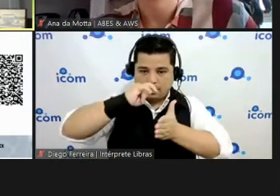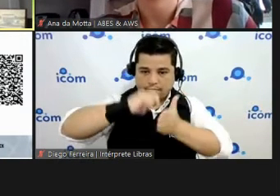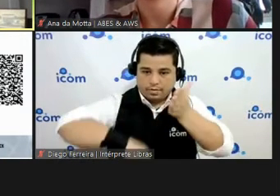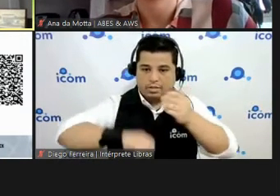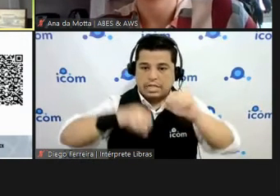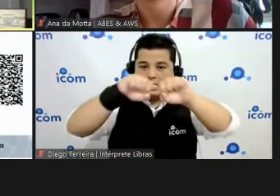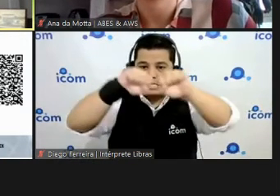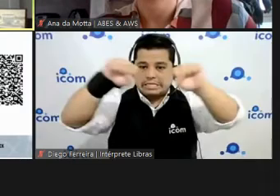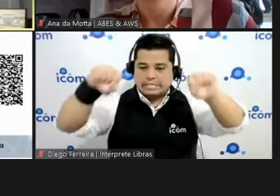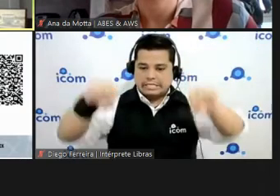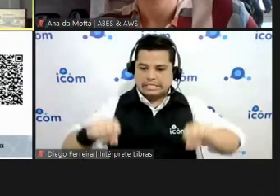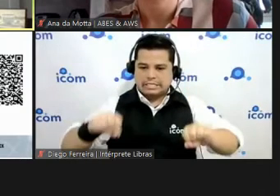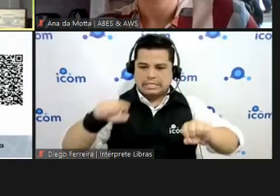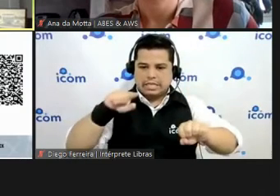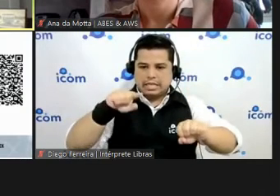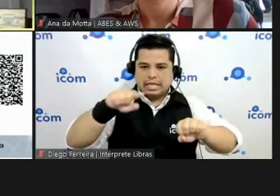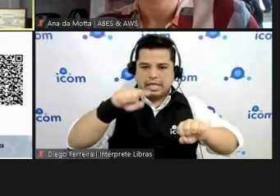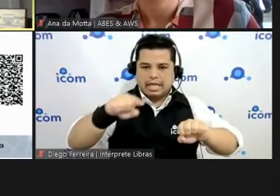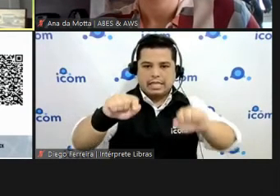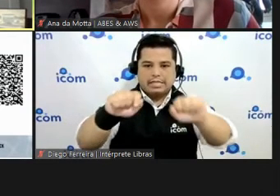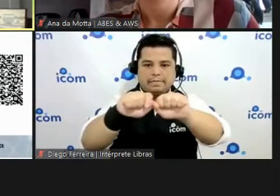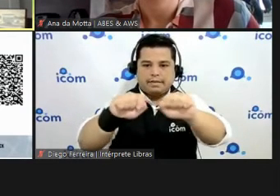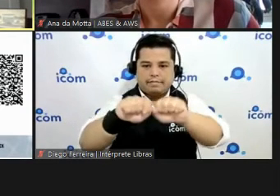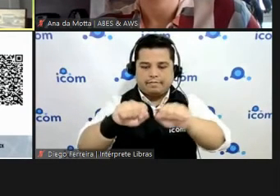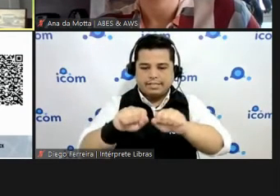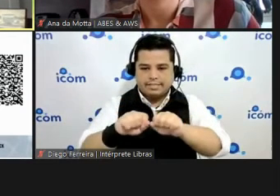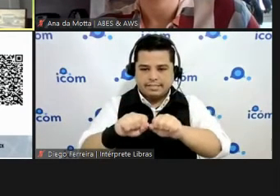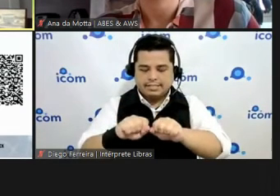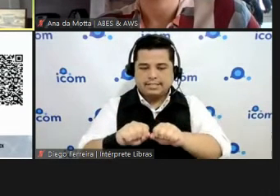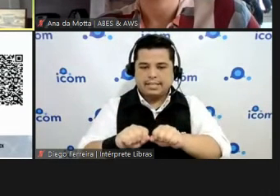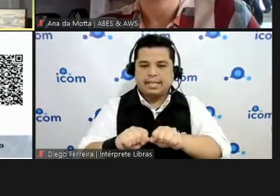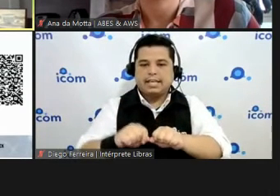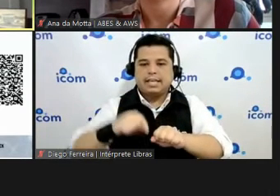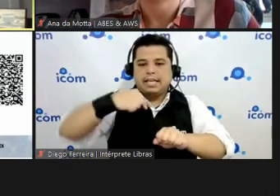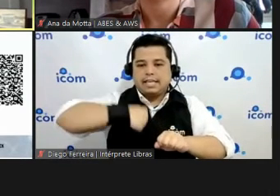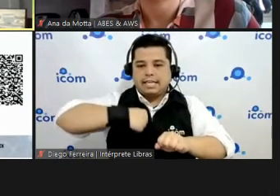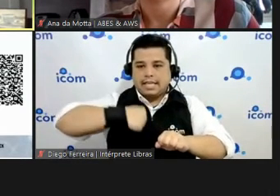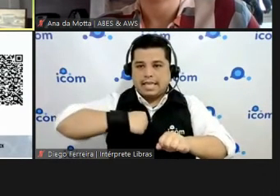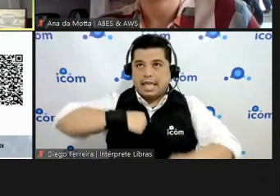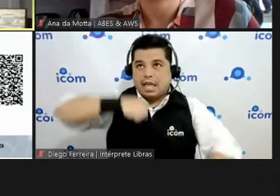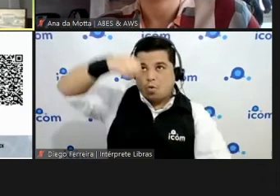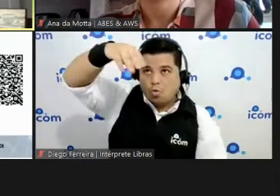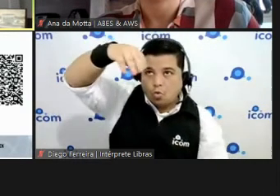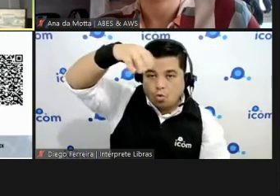que faça com que eu tenha uma redução na minha conta de luz